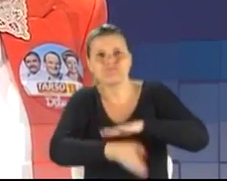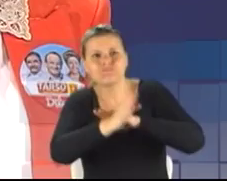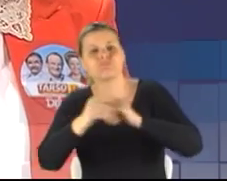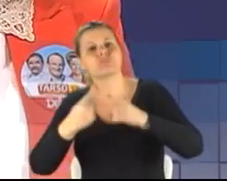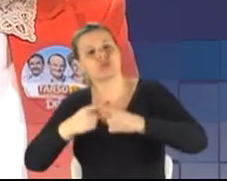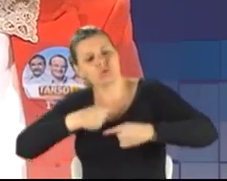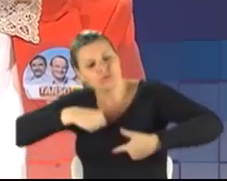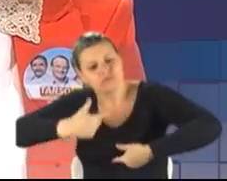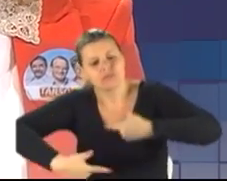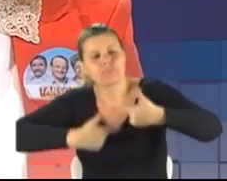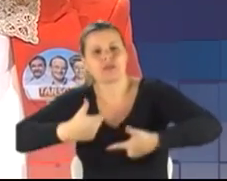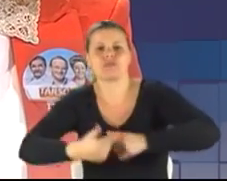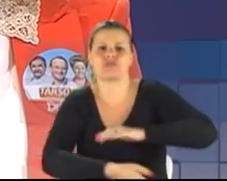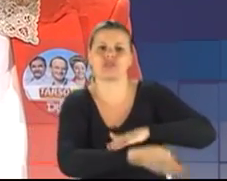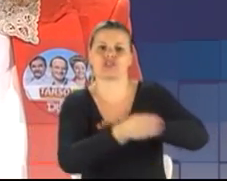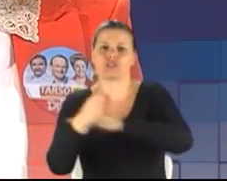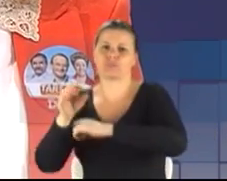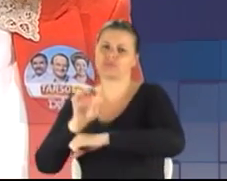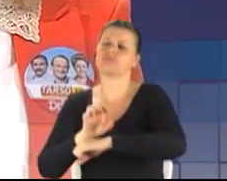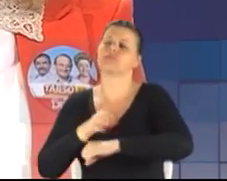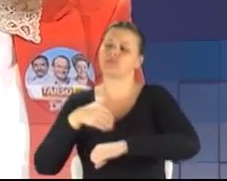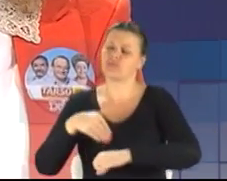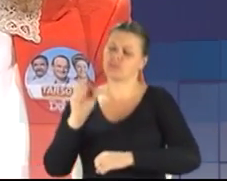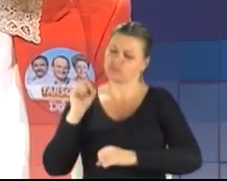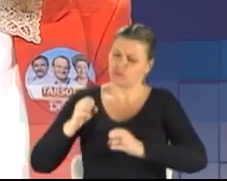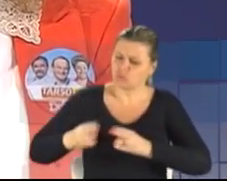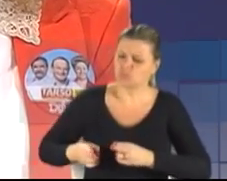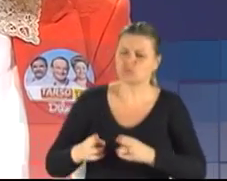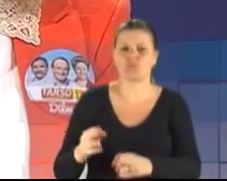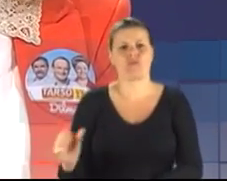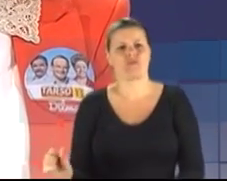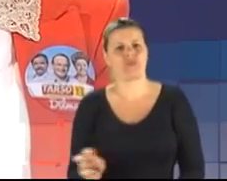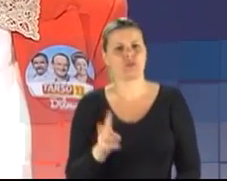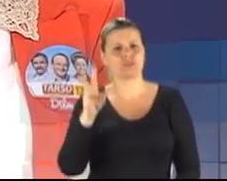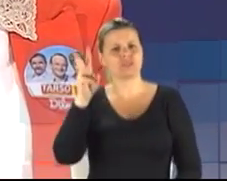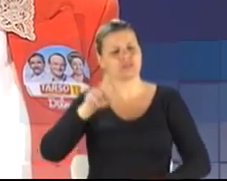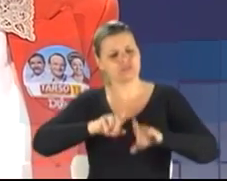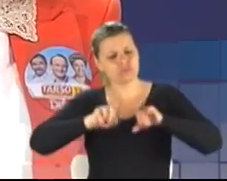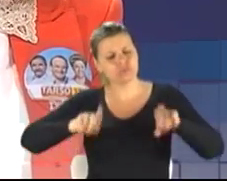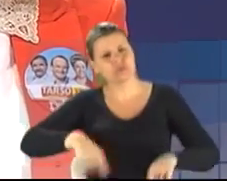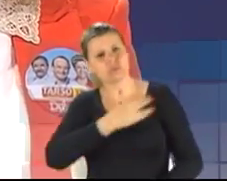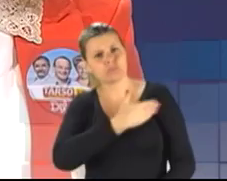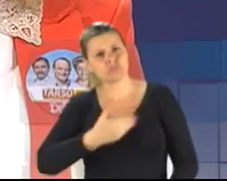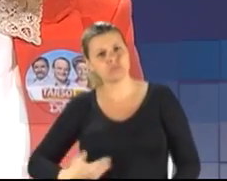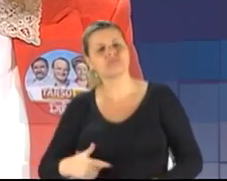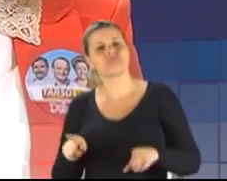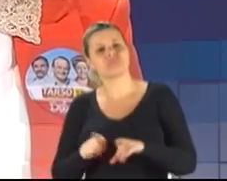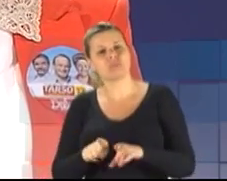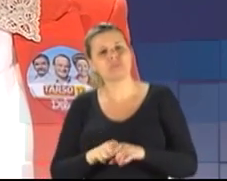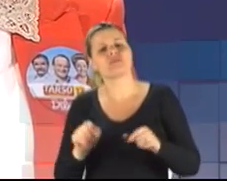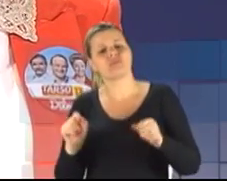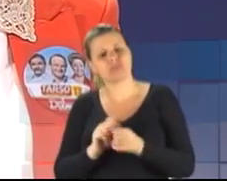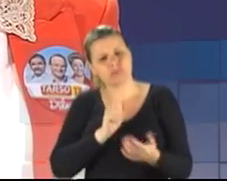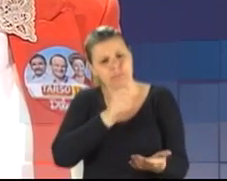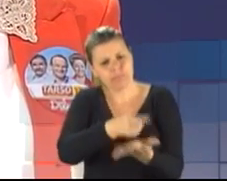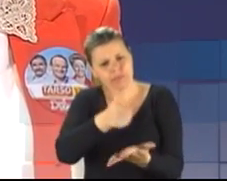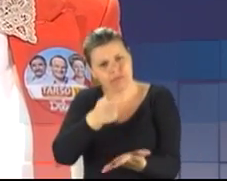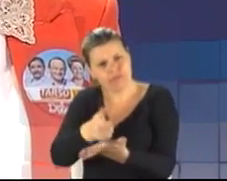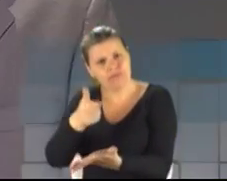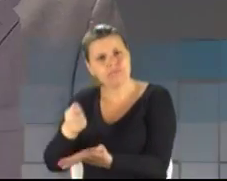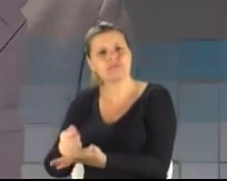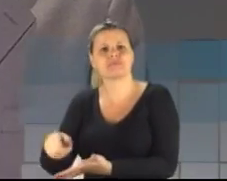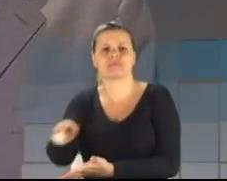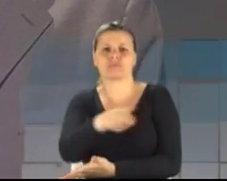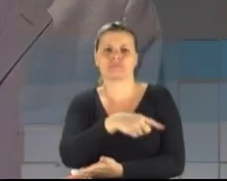nosso Estado. Portanto, vamos continuar, Flávio, valorizando os nossos servidores e executando o pagamento do qual os